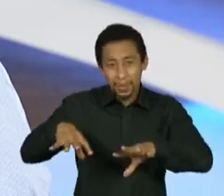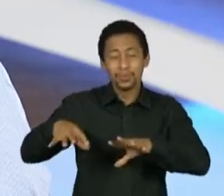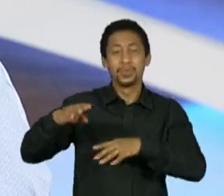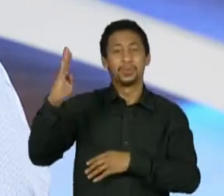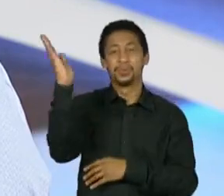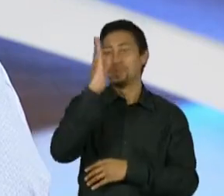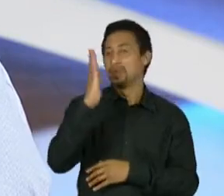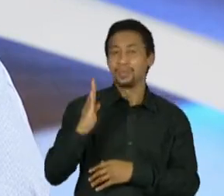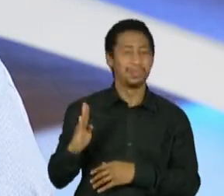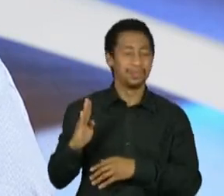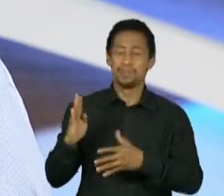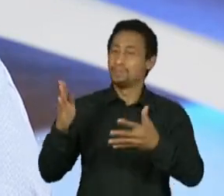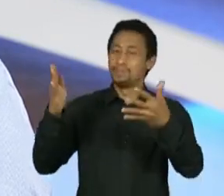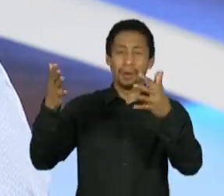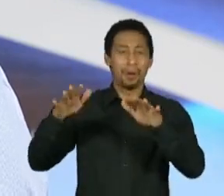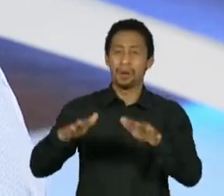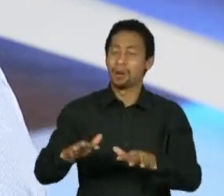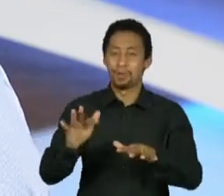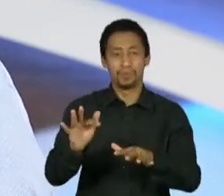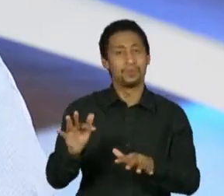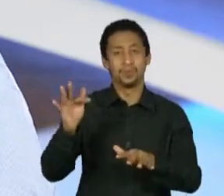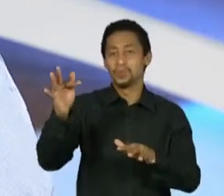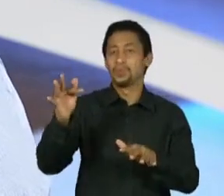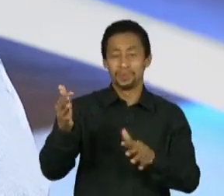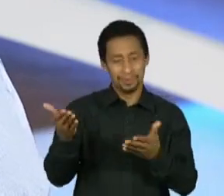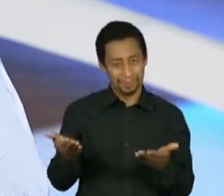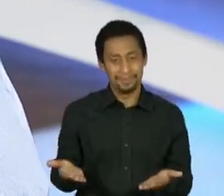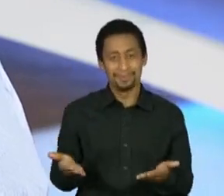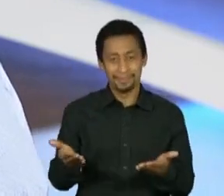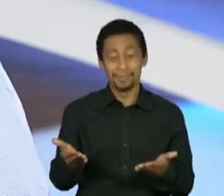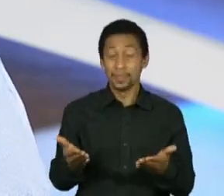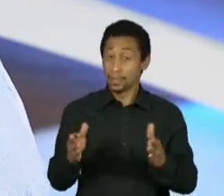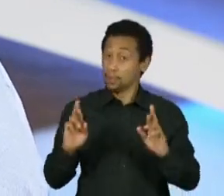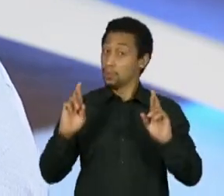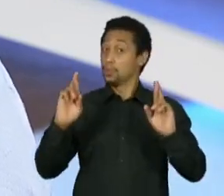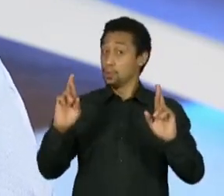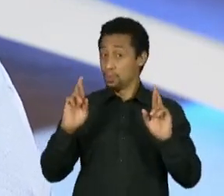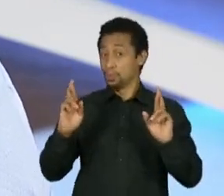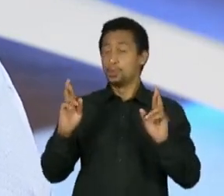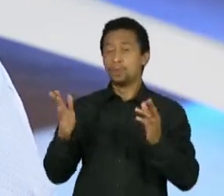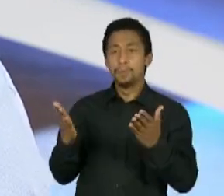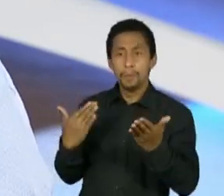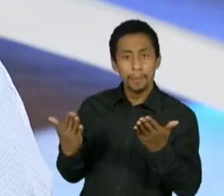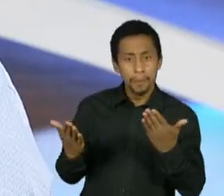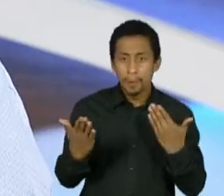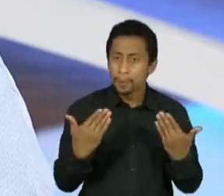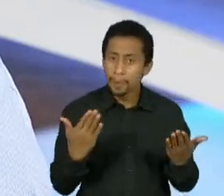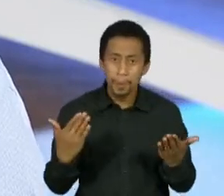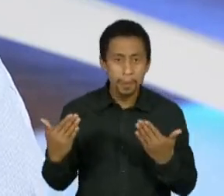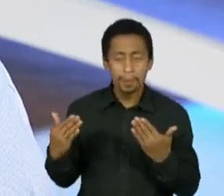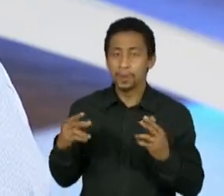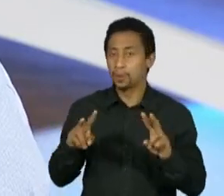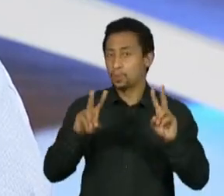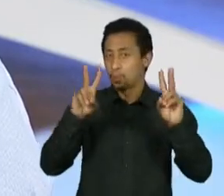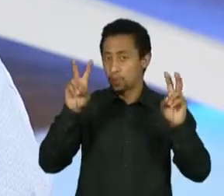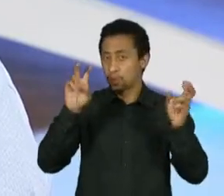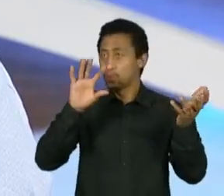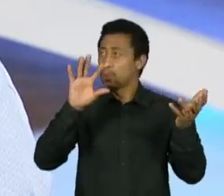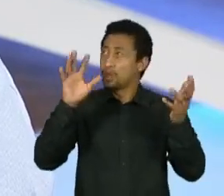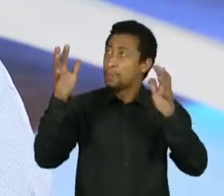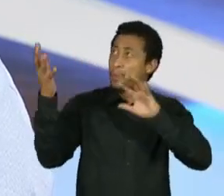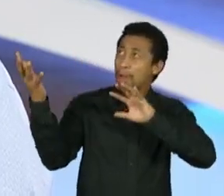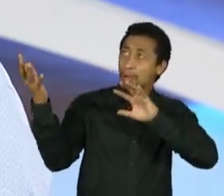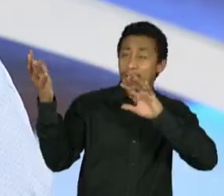Porque eu espero que, a partir dessa discussão da sobremudância climática, que cada consumidor